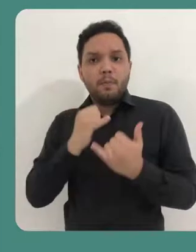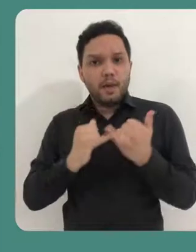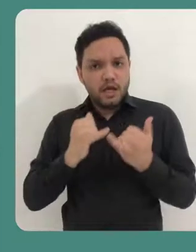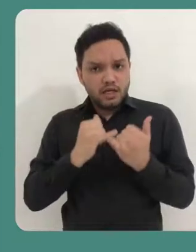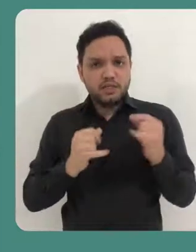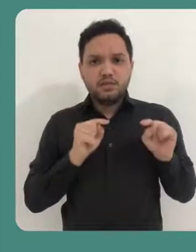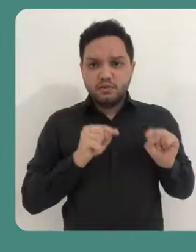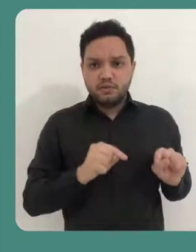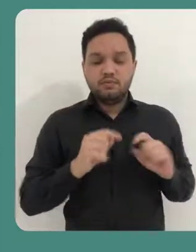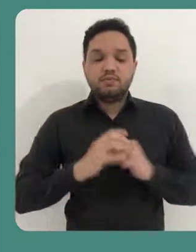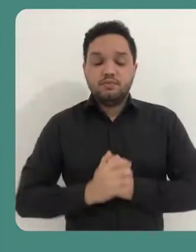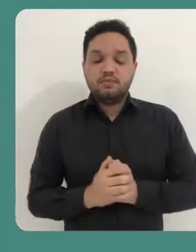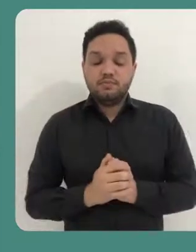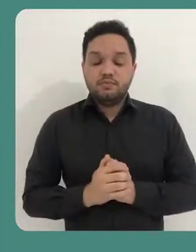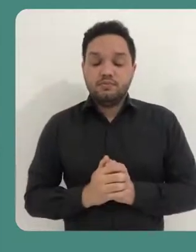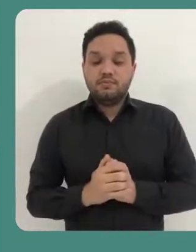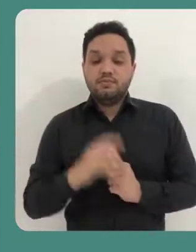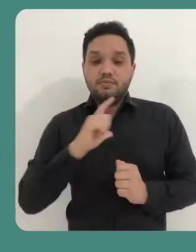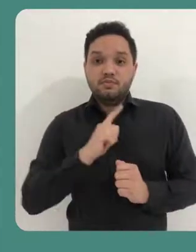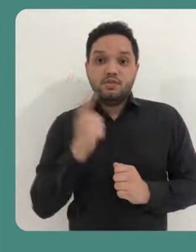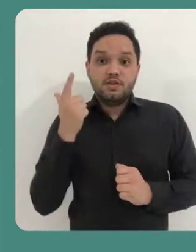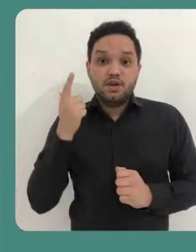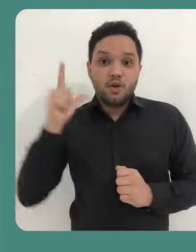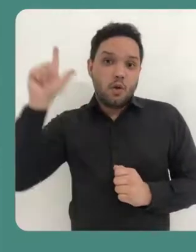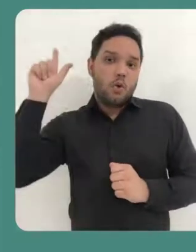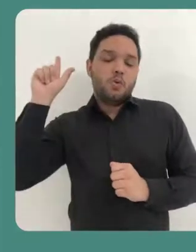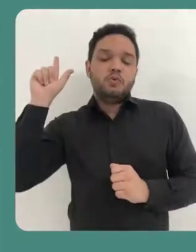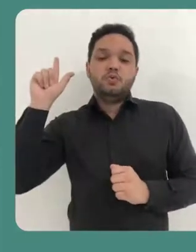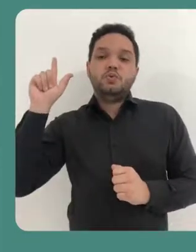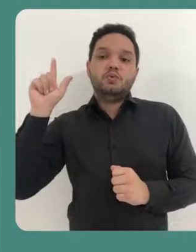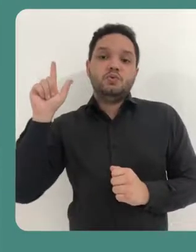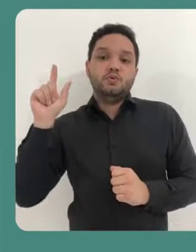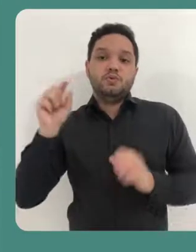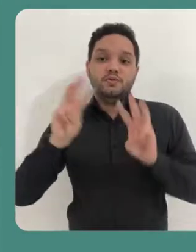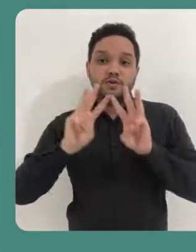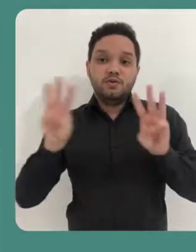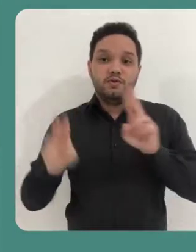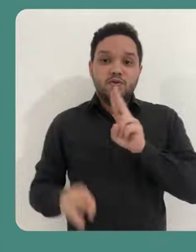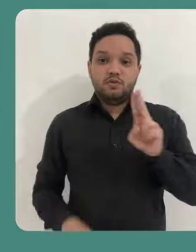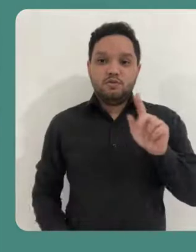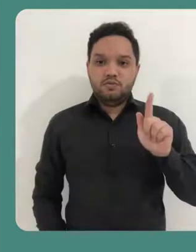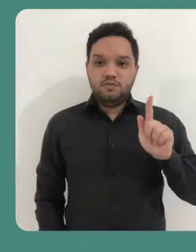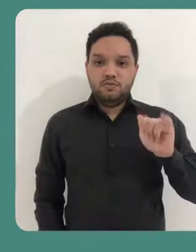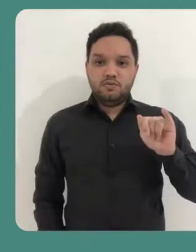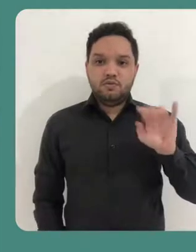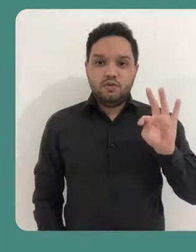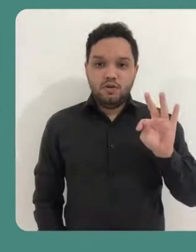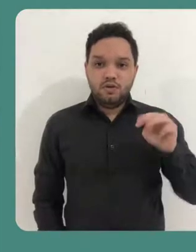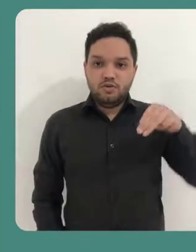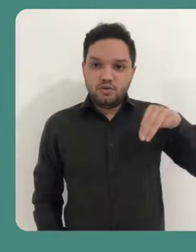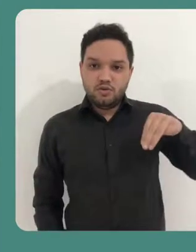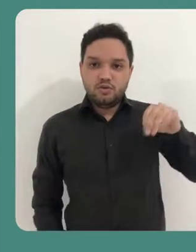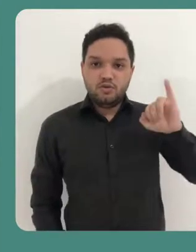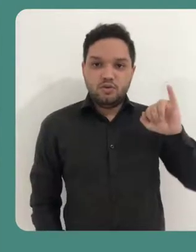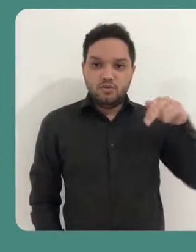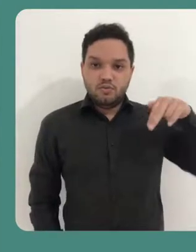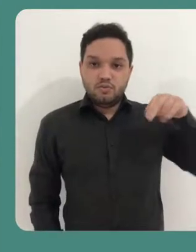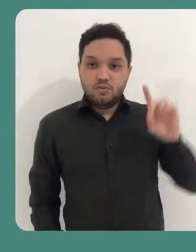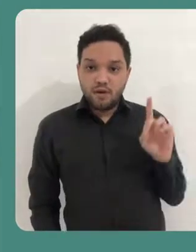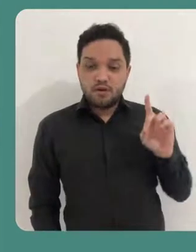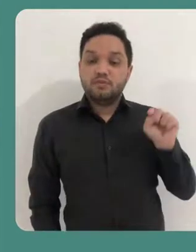com objetivos um pouco similares. A gente tem aqui uma possibilidade de utilização de uma plataforma chamada